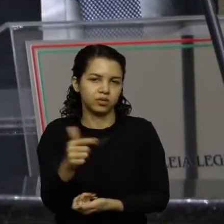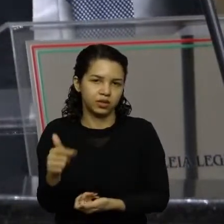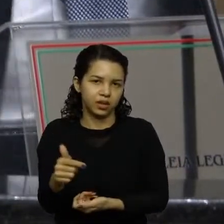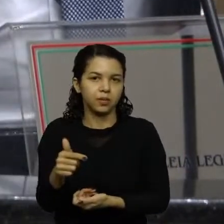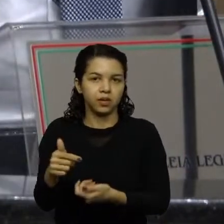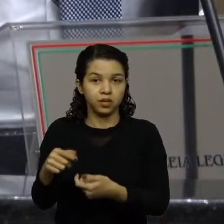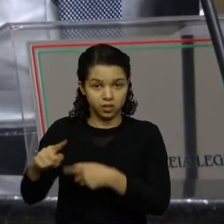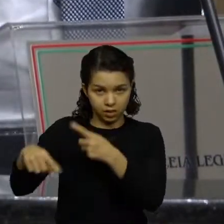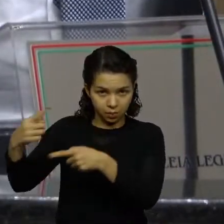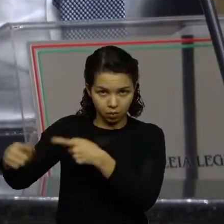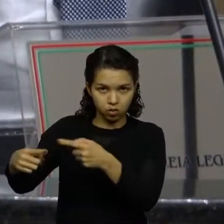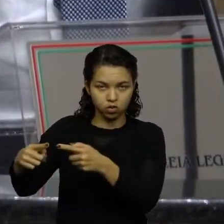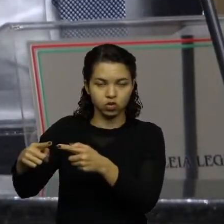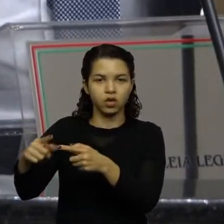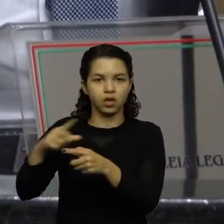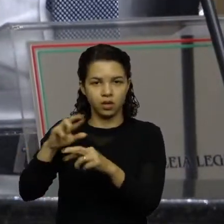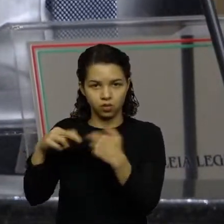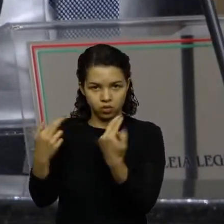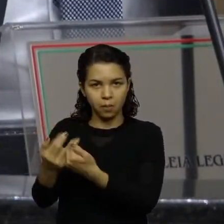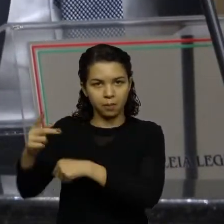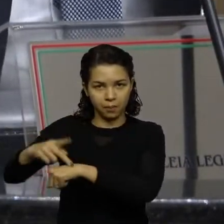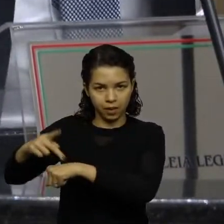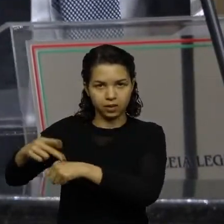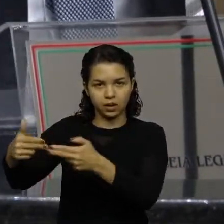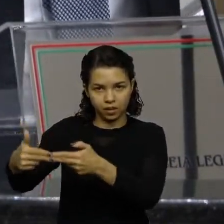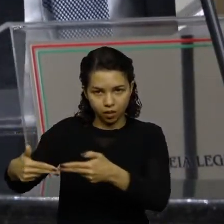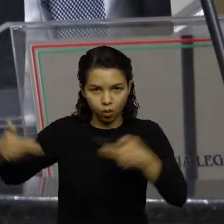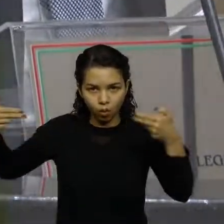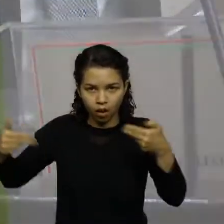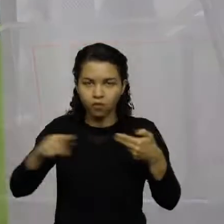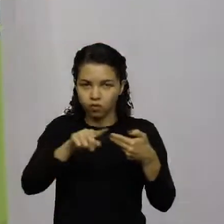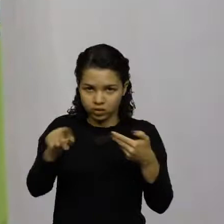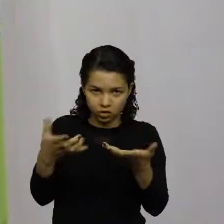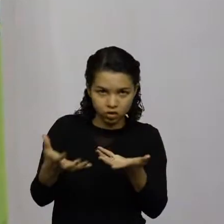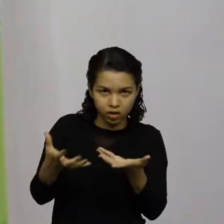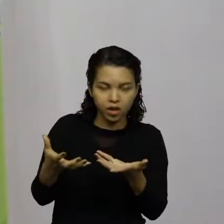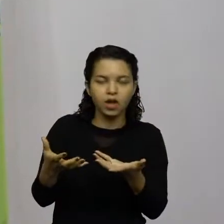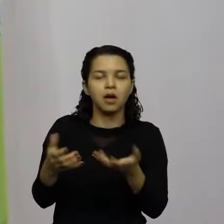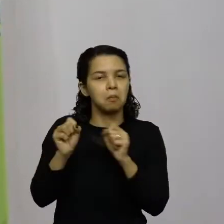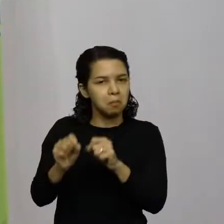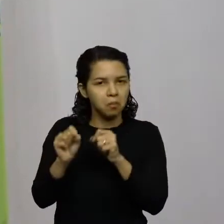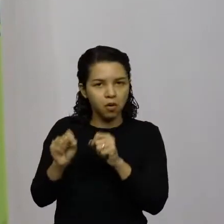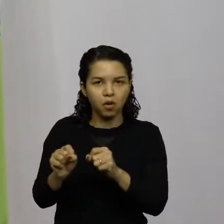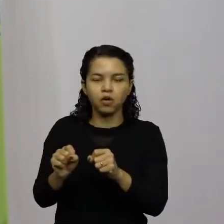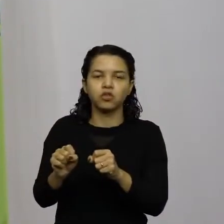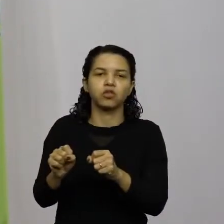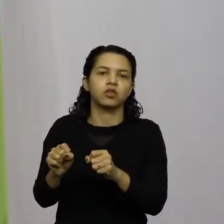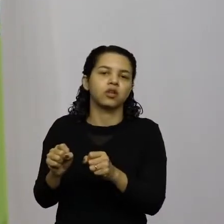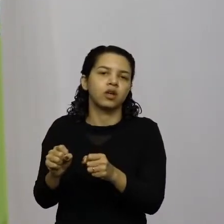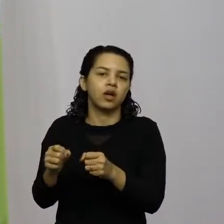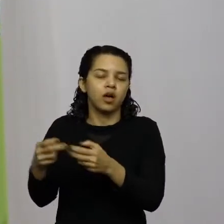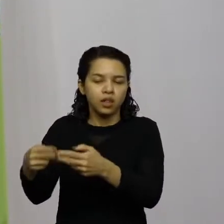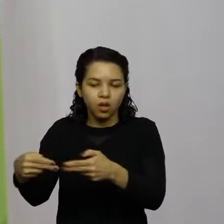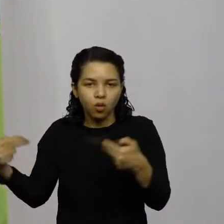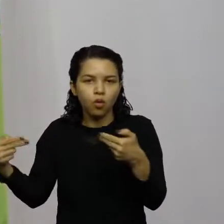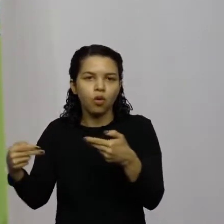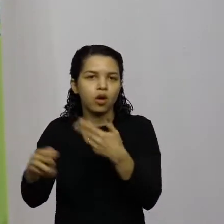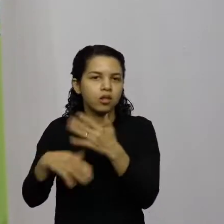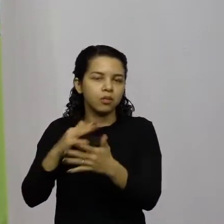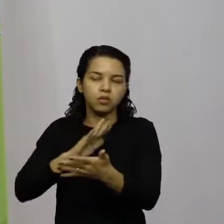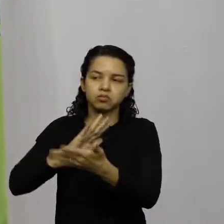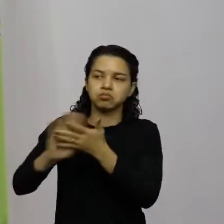pedra depois, é igual a pedra do Moisés, a gente vai inaugurar, depois todo mundo vai sair, nada vai começar, não vai ter